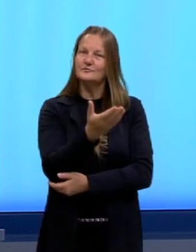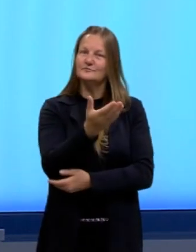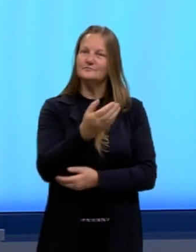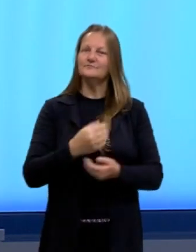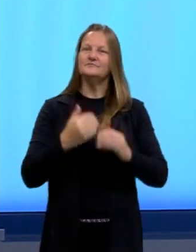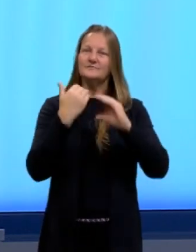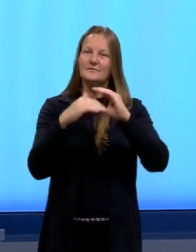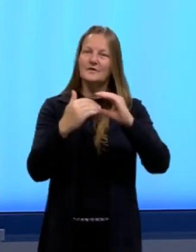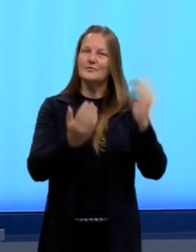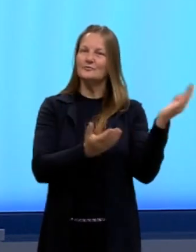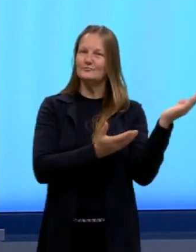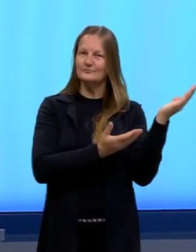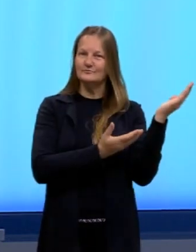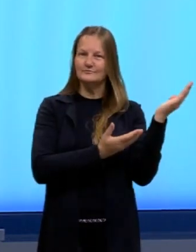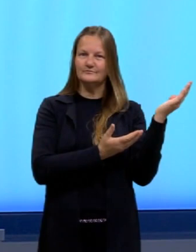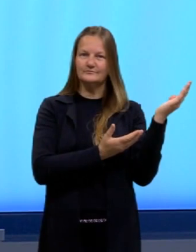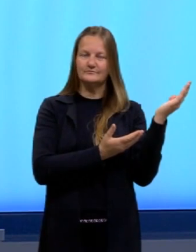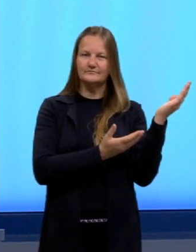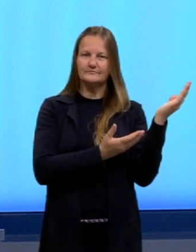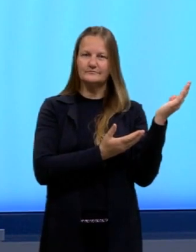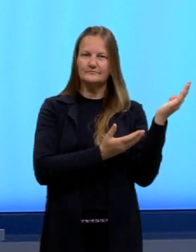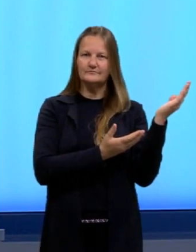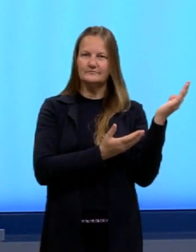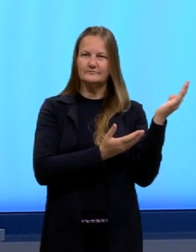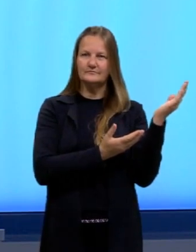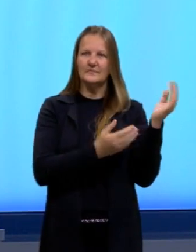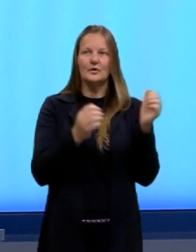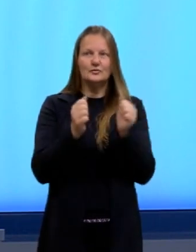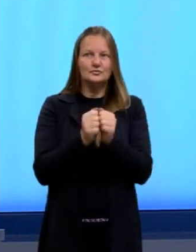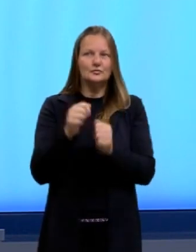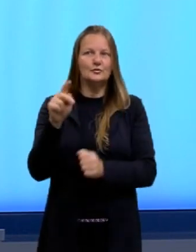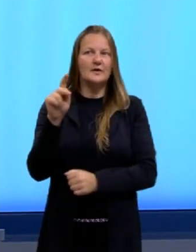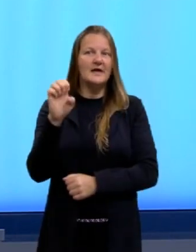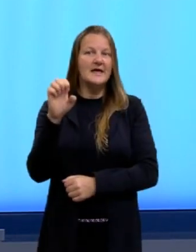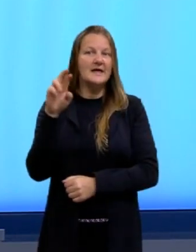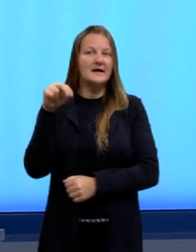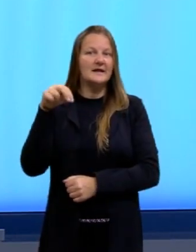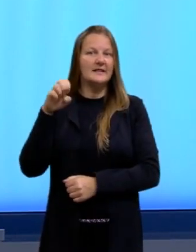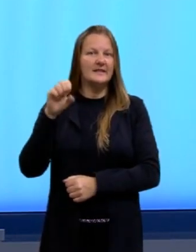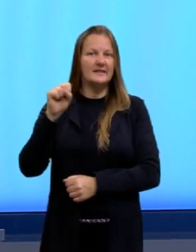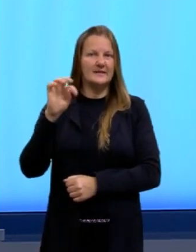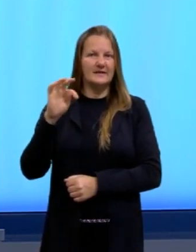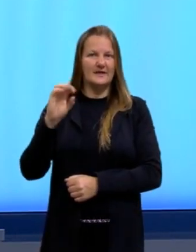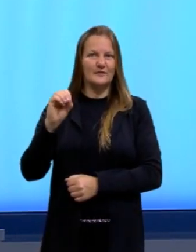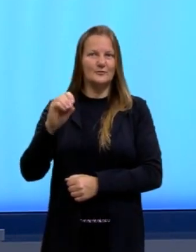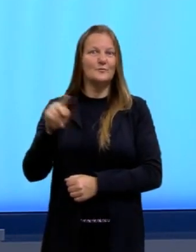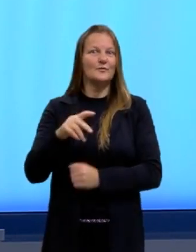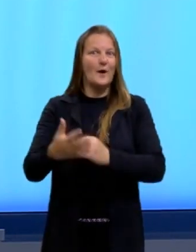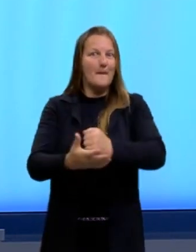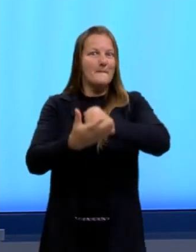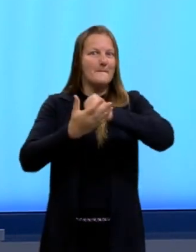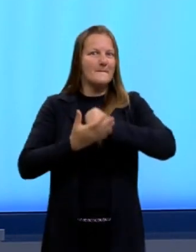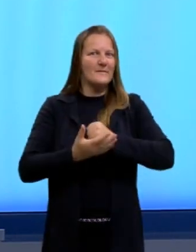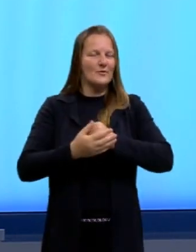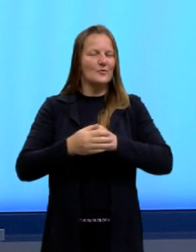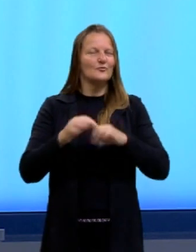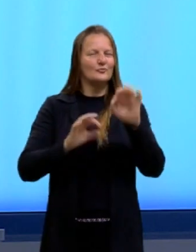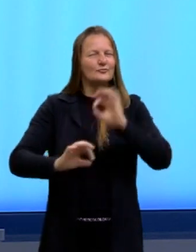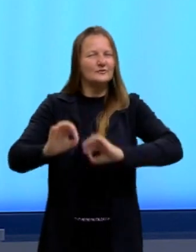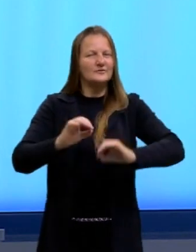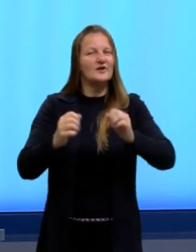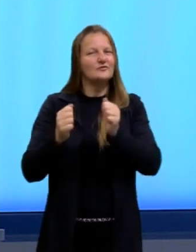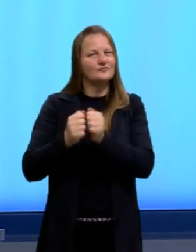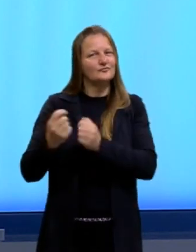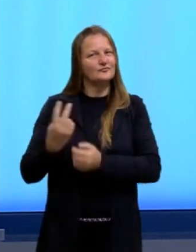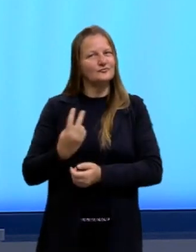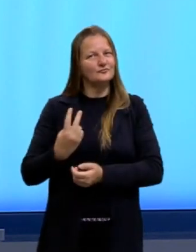e-mail e junto comigo tá o professor Ernesto, né, que me ajuda sempre a construir as aulas para o